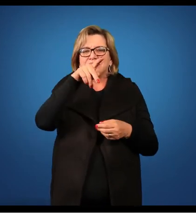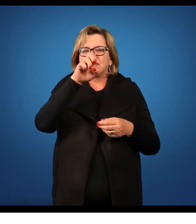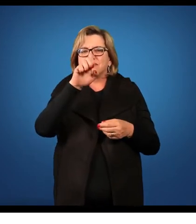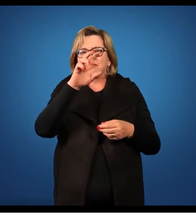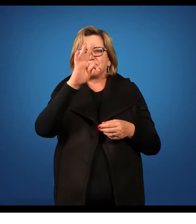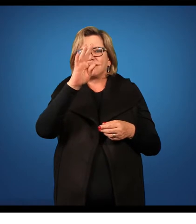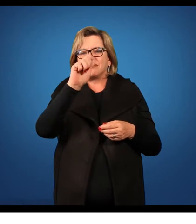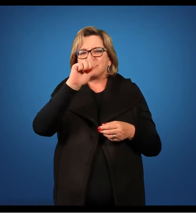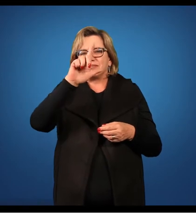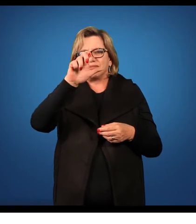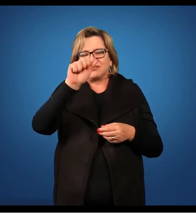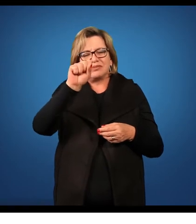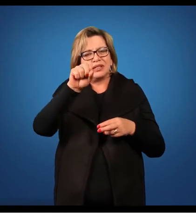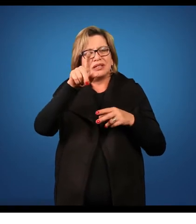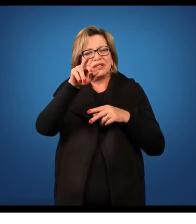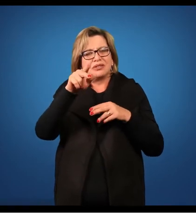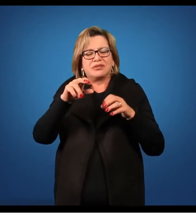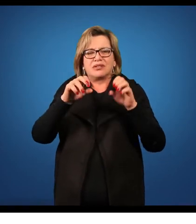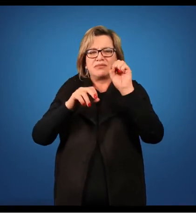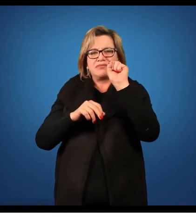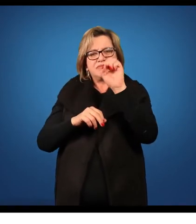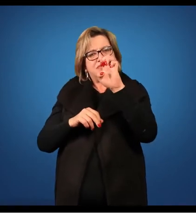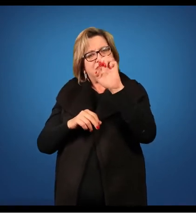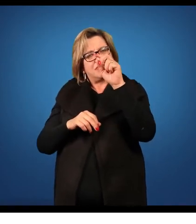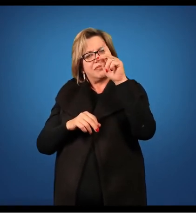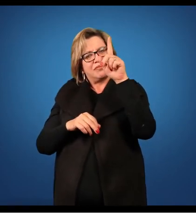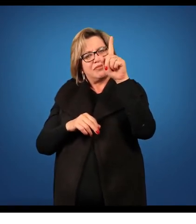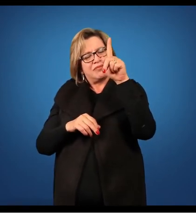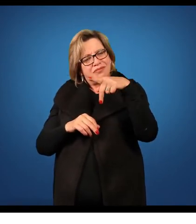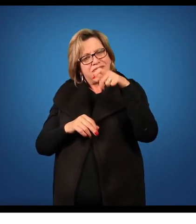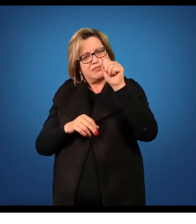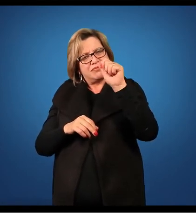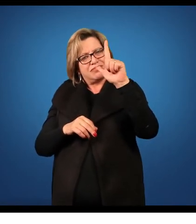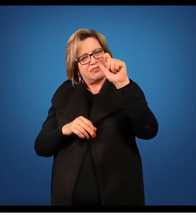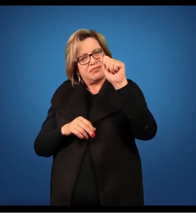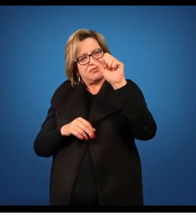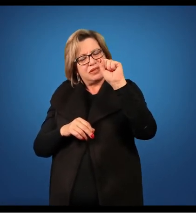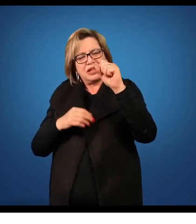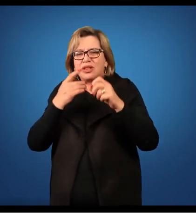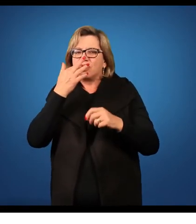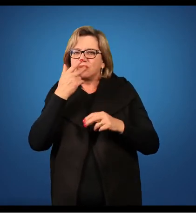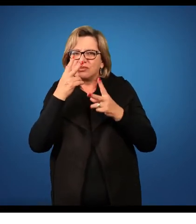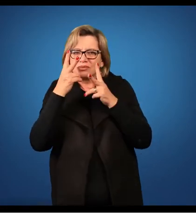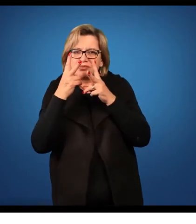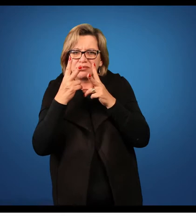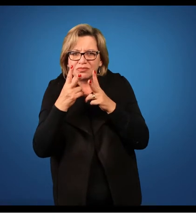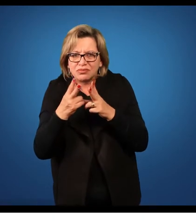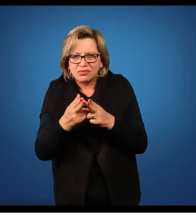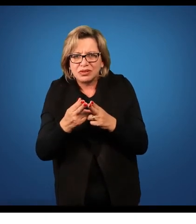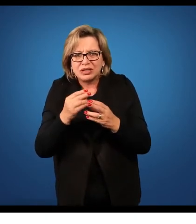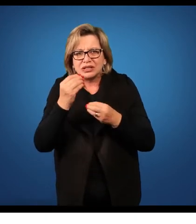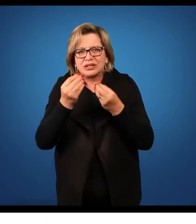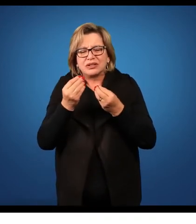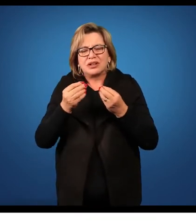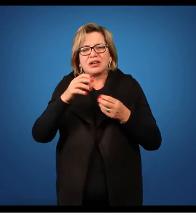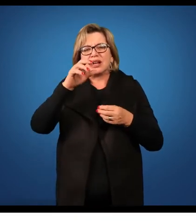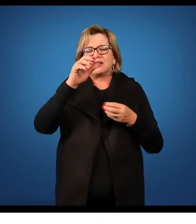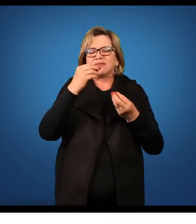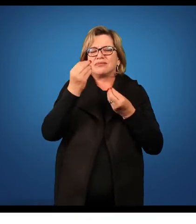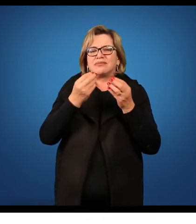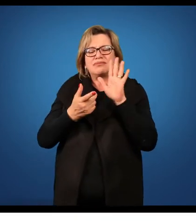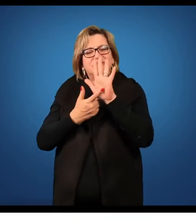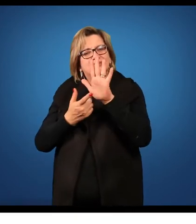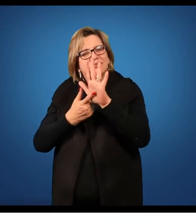morfologia igual. Nesse caso, todas elas têm a mesma cor. Esse aqui é um representante da família Amarilidaceae.